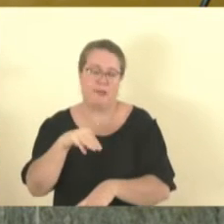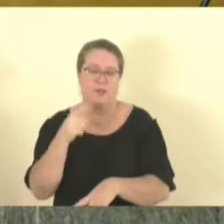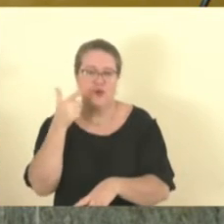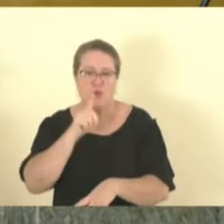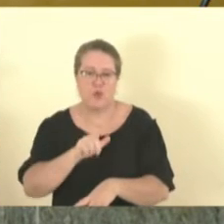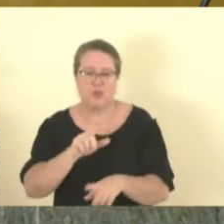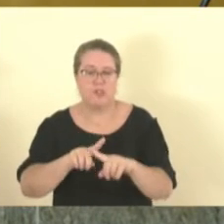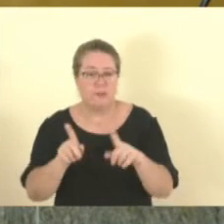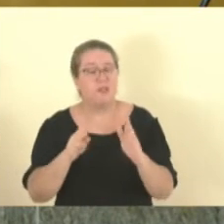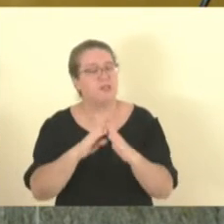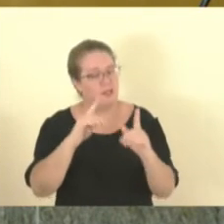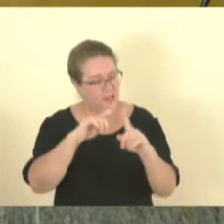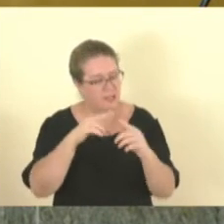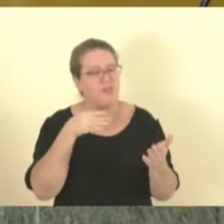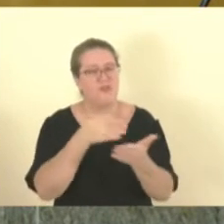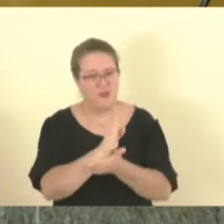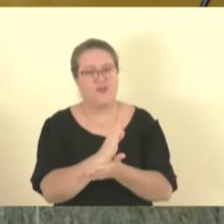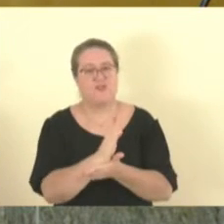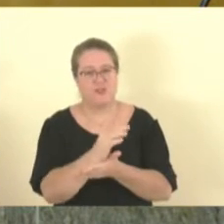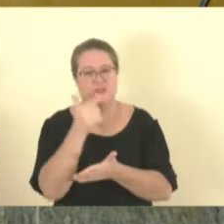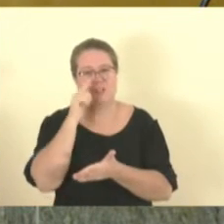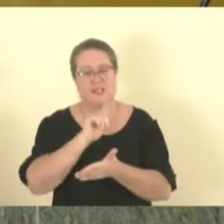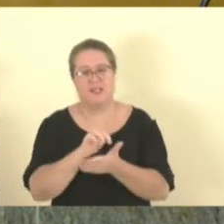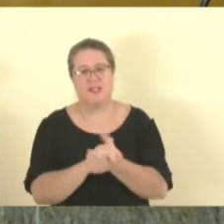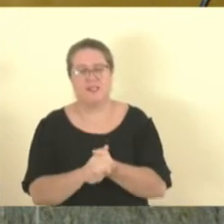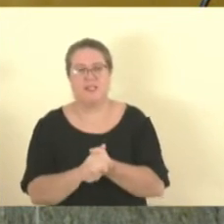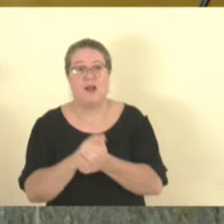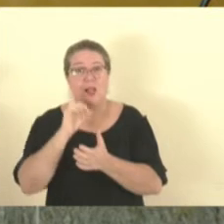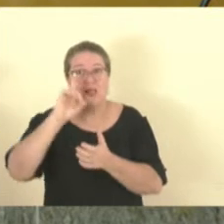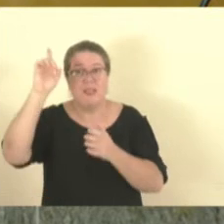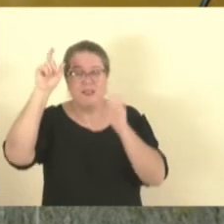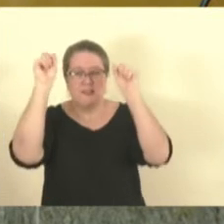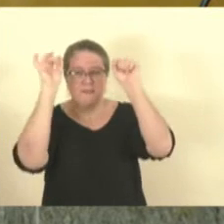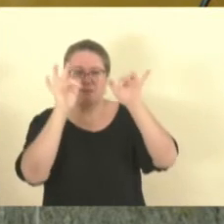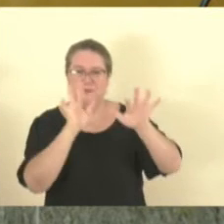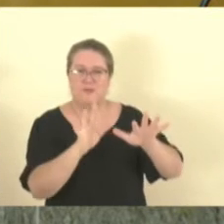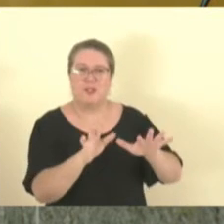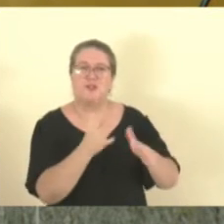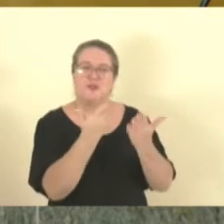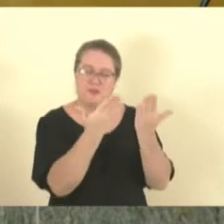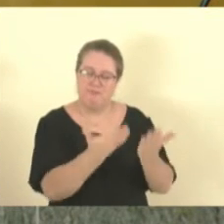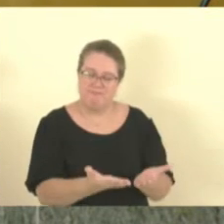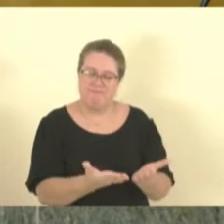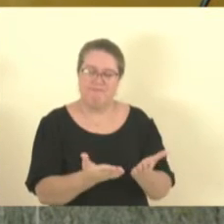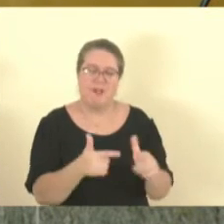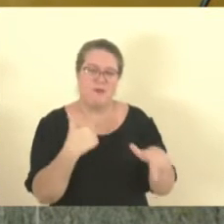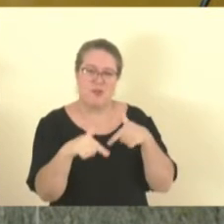muito obrigado, e que Deus continue abençoando a senhora e esse trabalho.